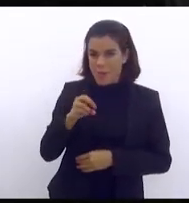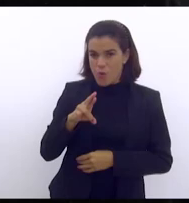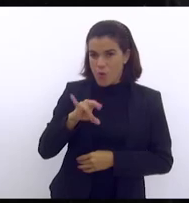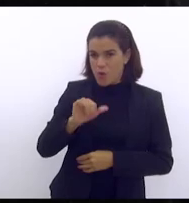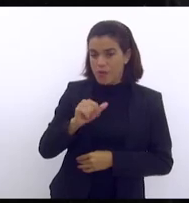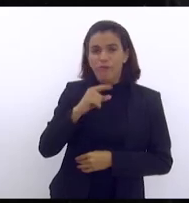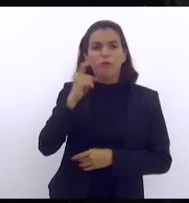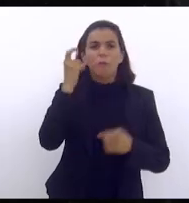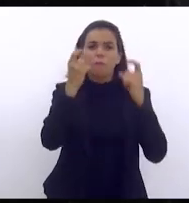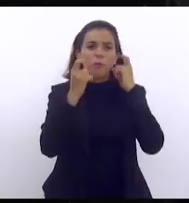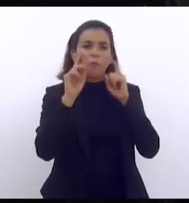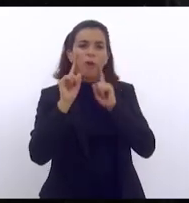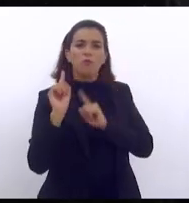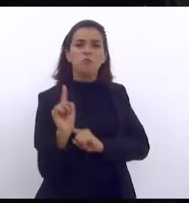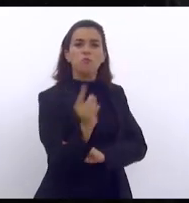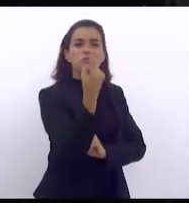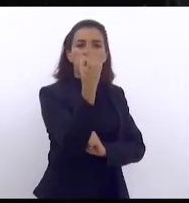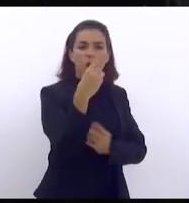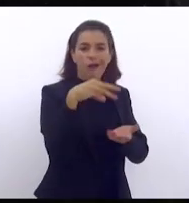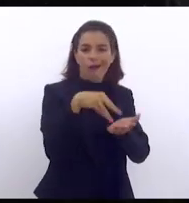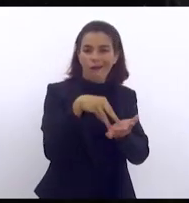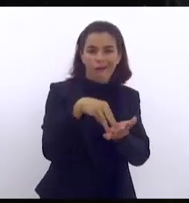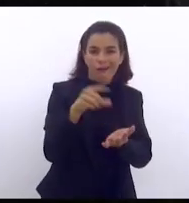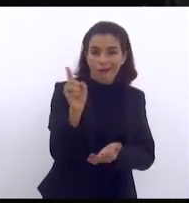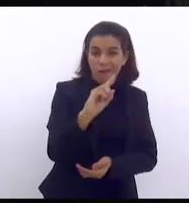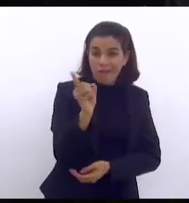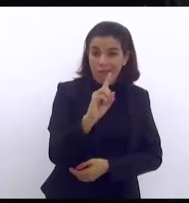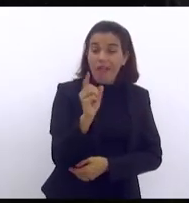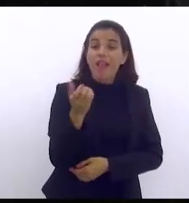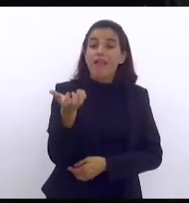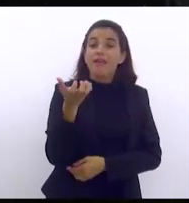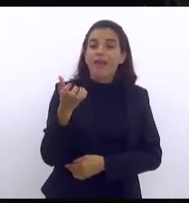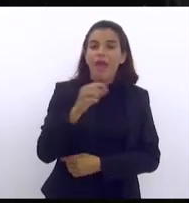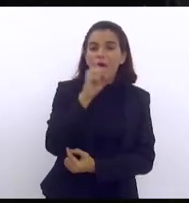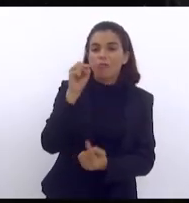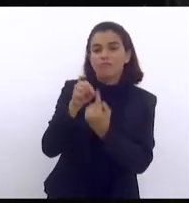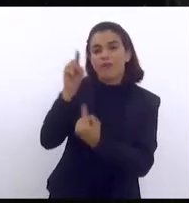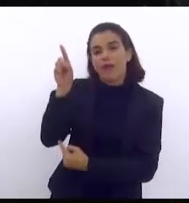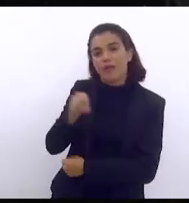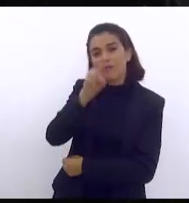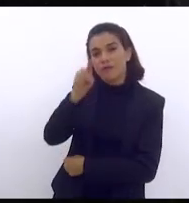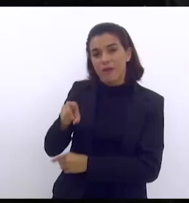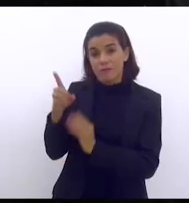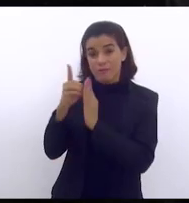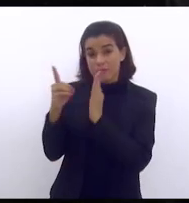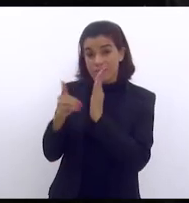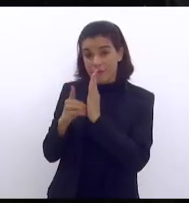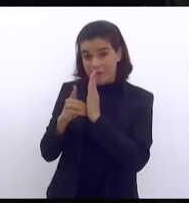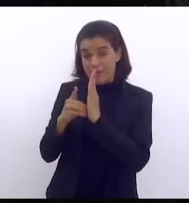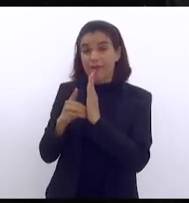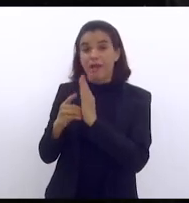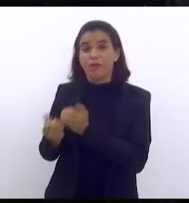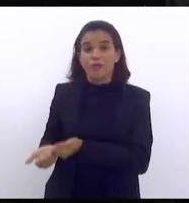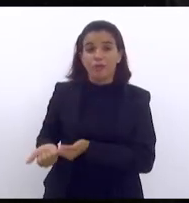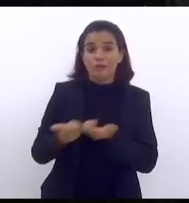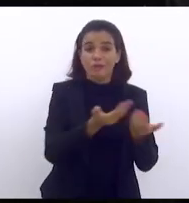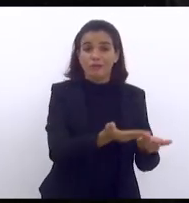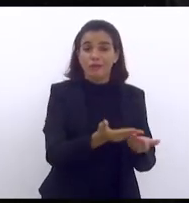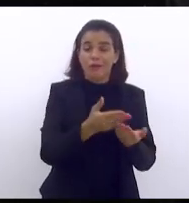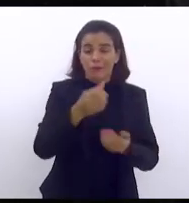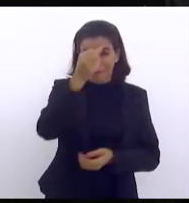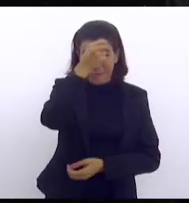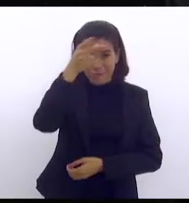sambódromo só ele está anulando um decreto que passou para o município todas as áreas